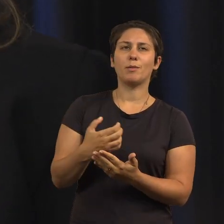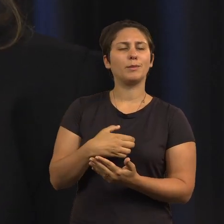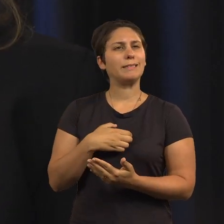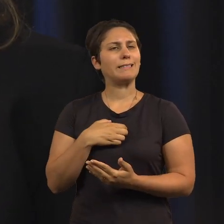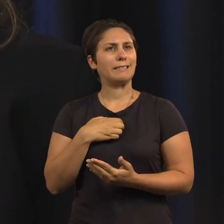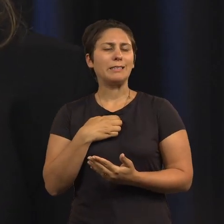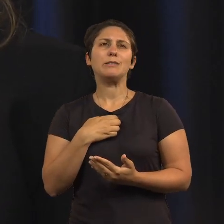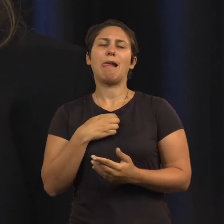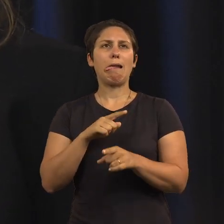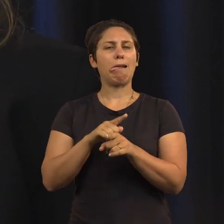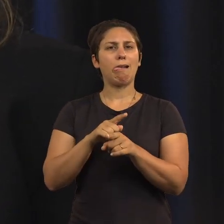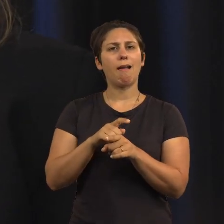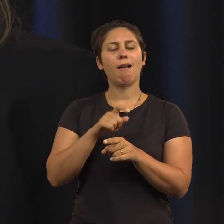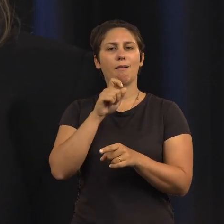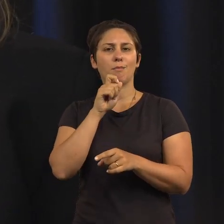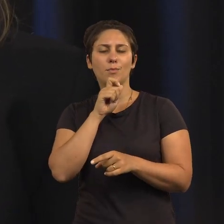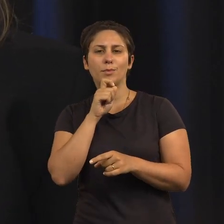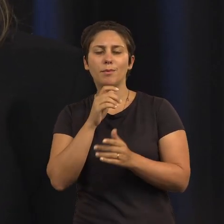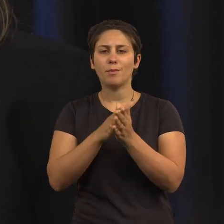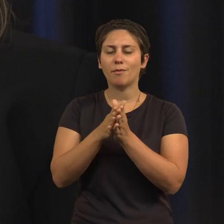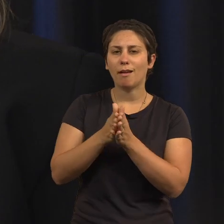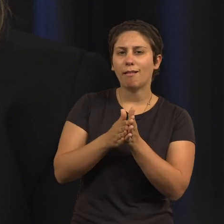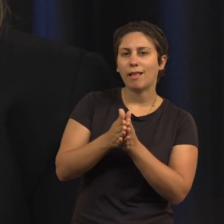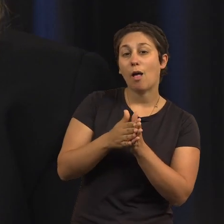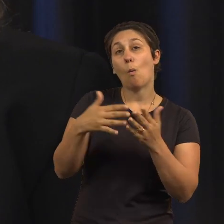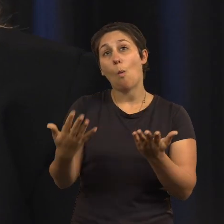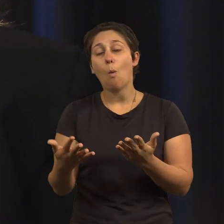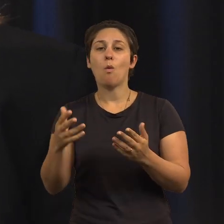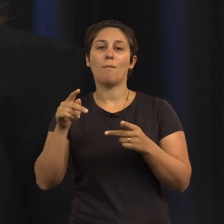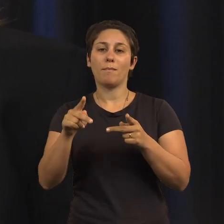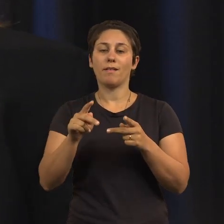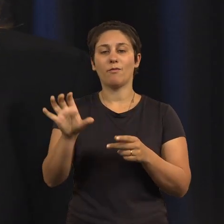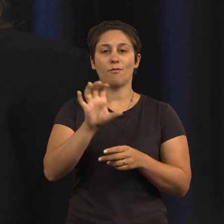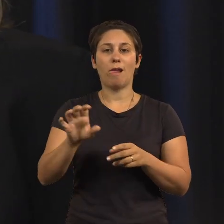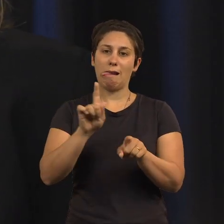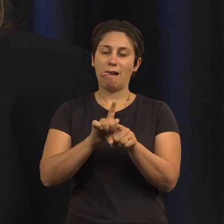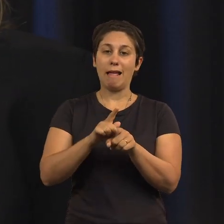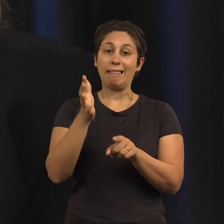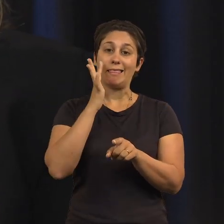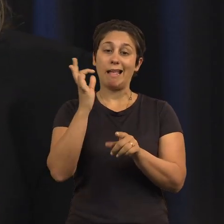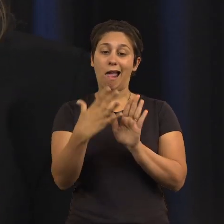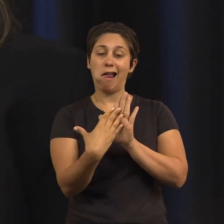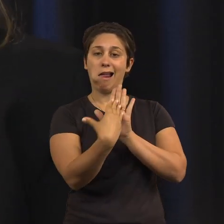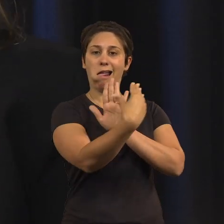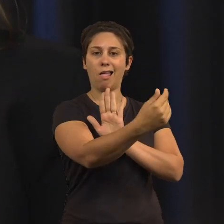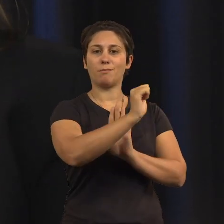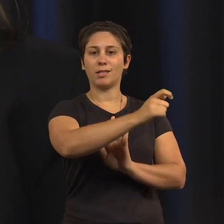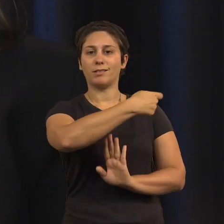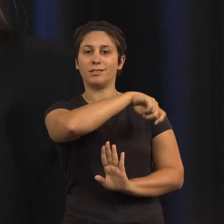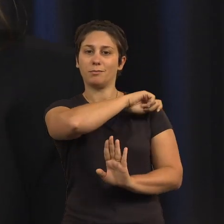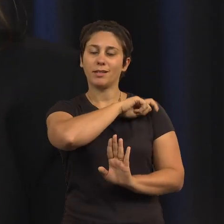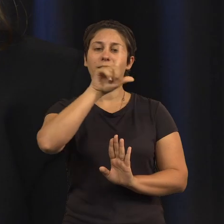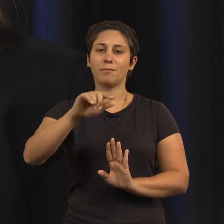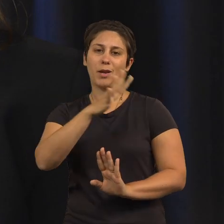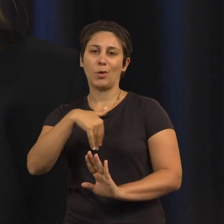utilizado, ou pelo menos está a tentar ser utilizada esta metodologia, tanto em Espanha como na Croácia, onde o projeto